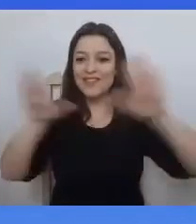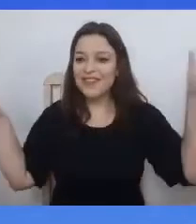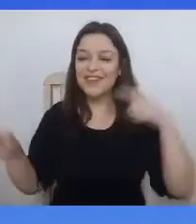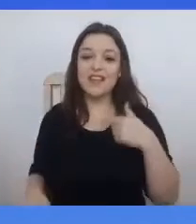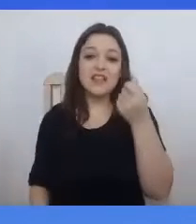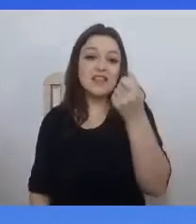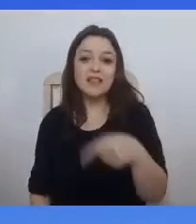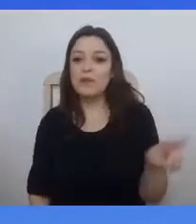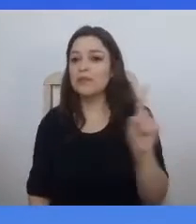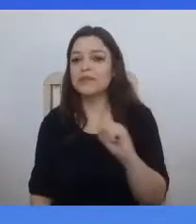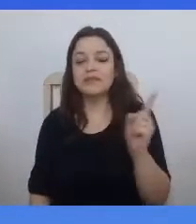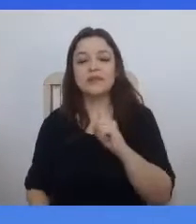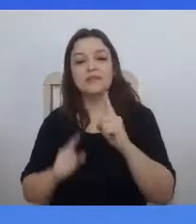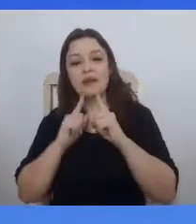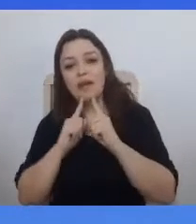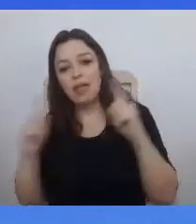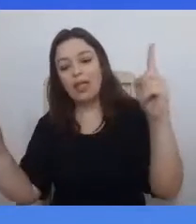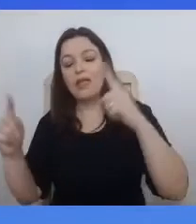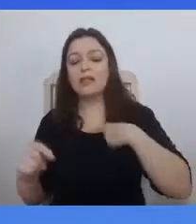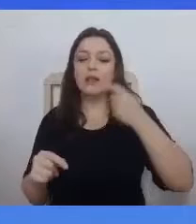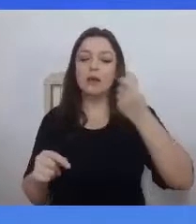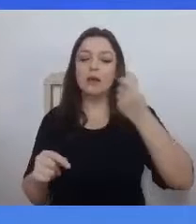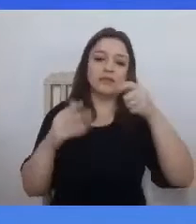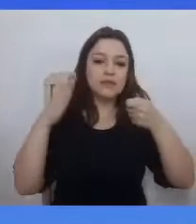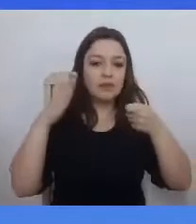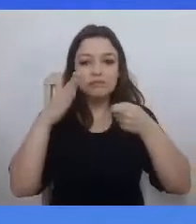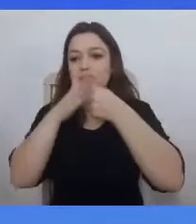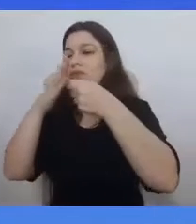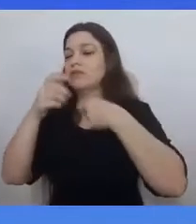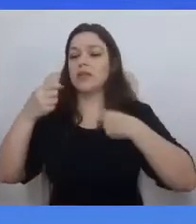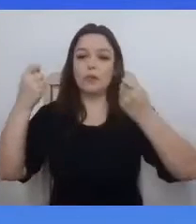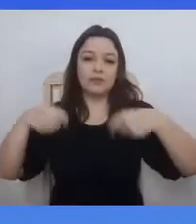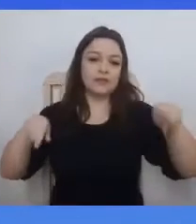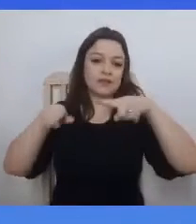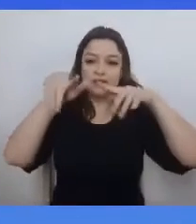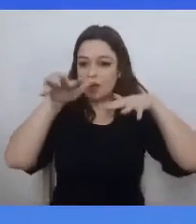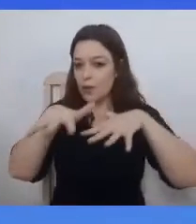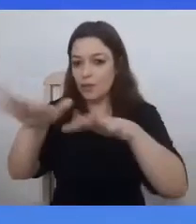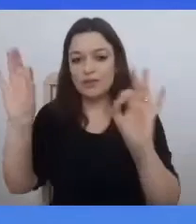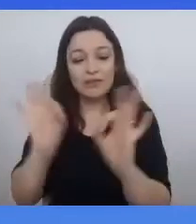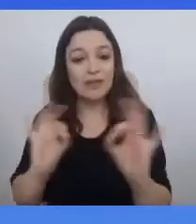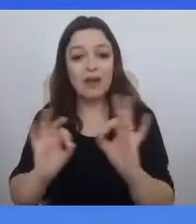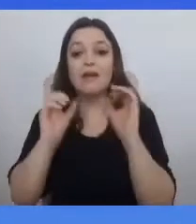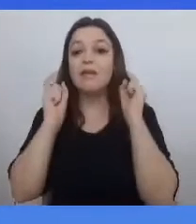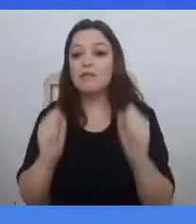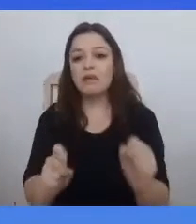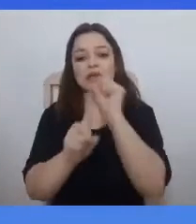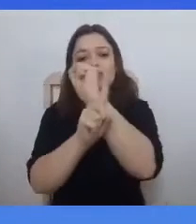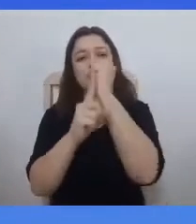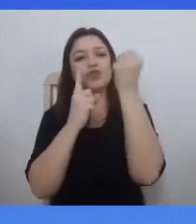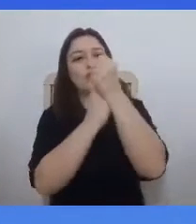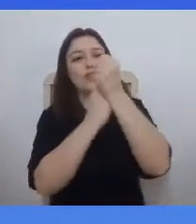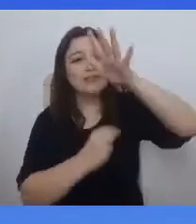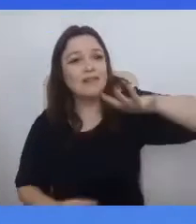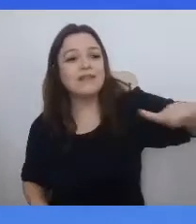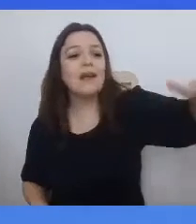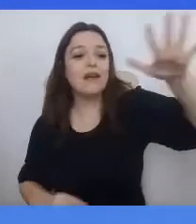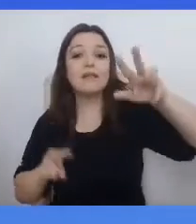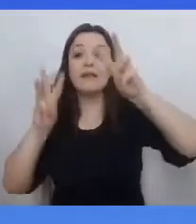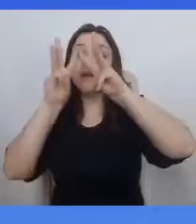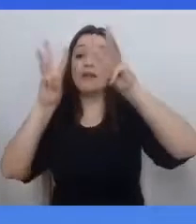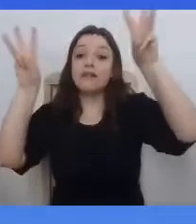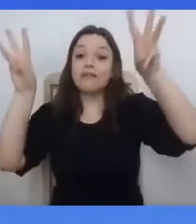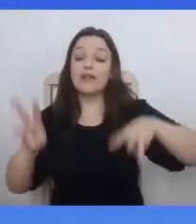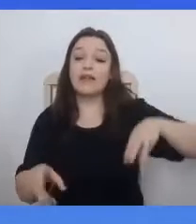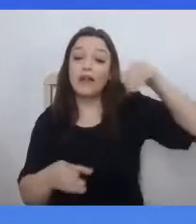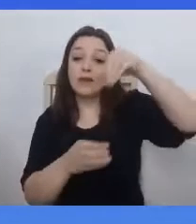na participação social, mas também aqui dentro da universidade. Uma democracia que sempre seja apresada,